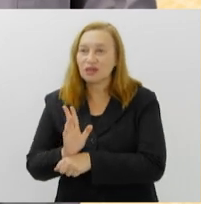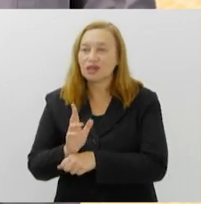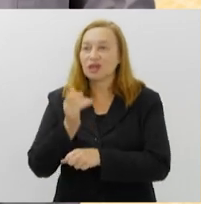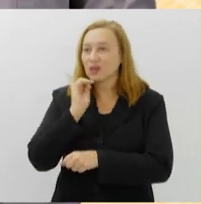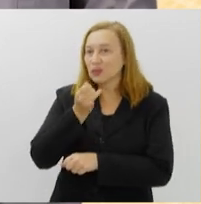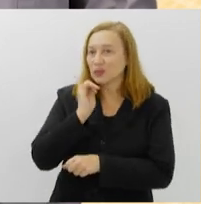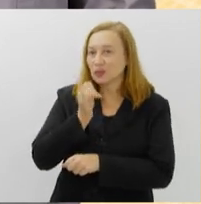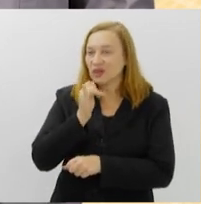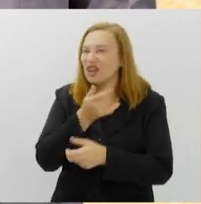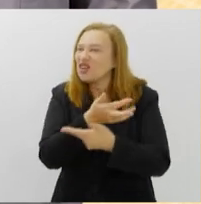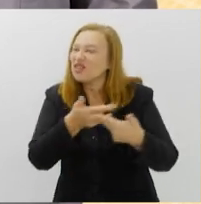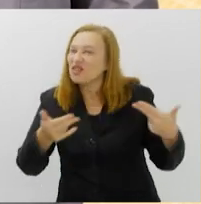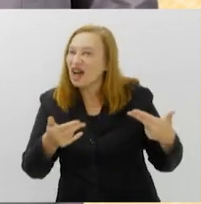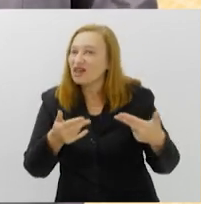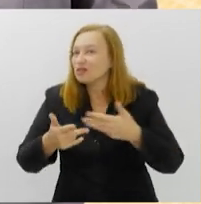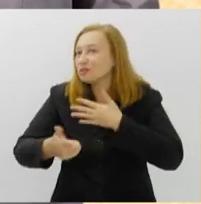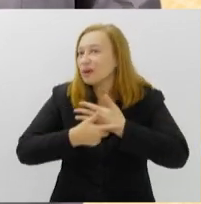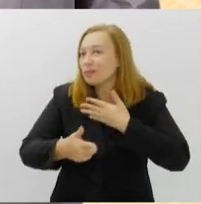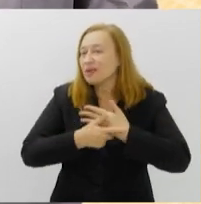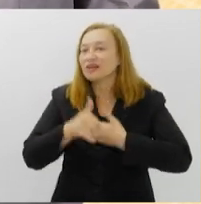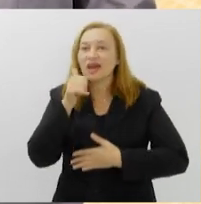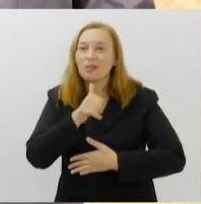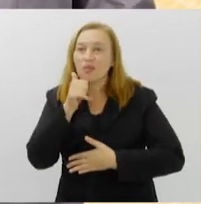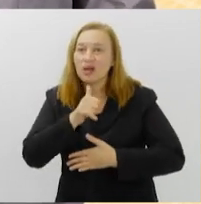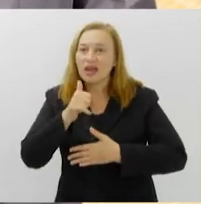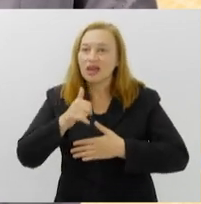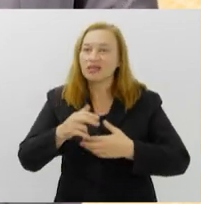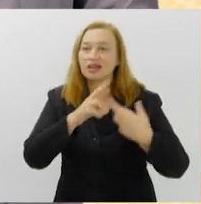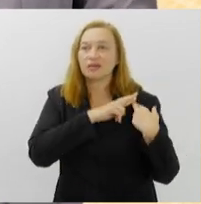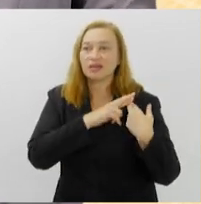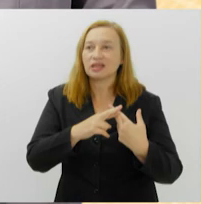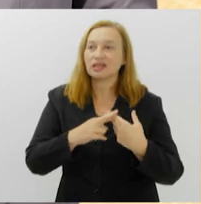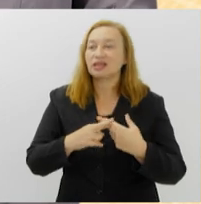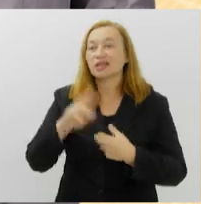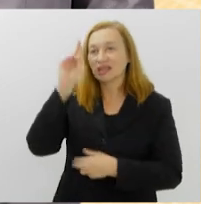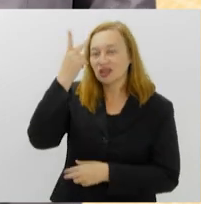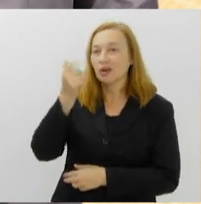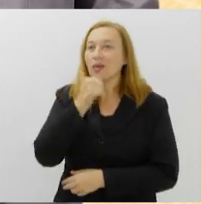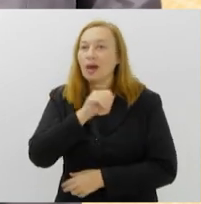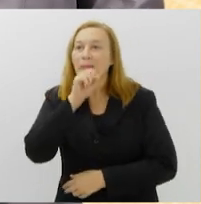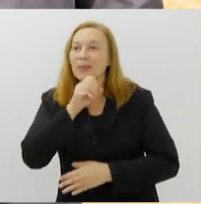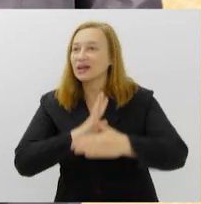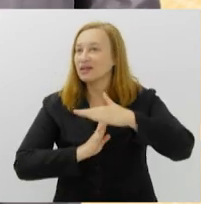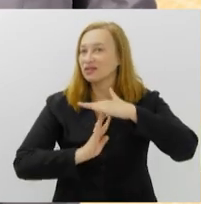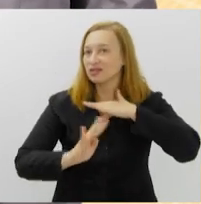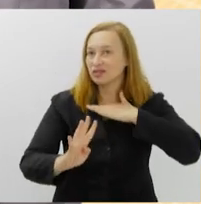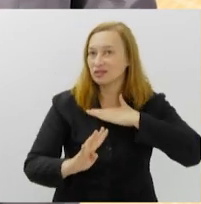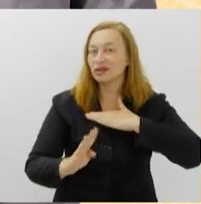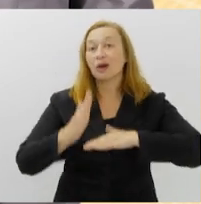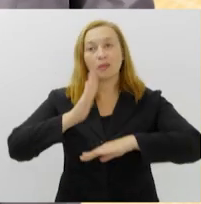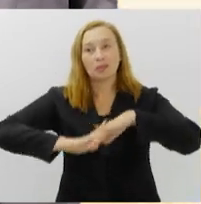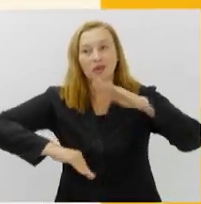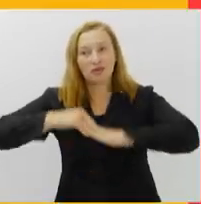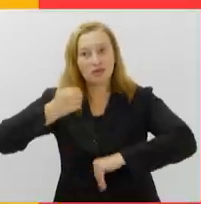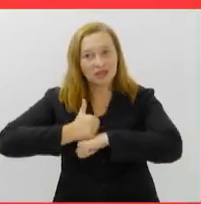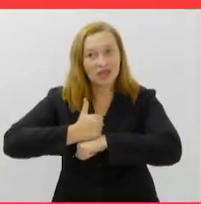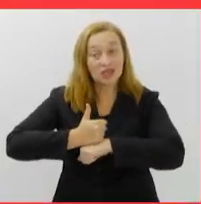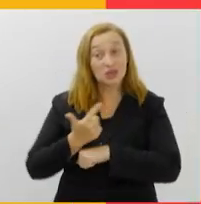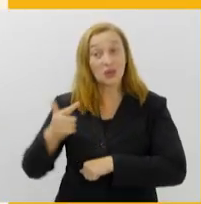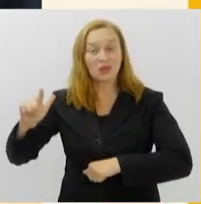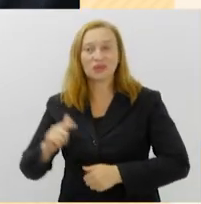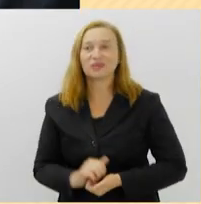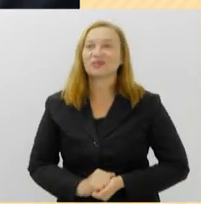retratando os diversos papéis que as mulheres assumem na história, como mães, refugiadas, profissionais e muitos outros.